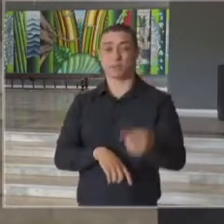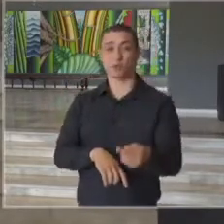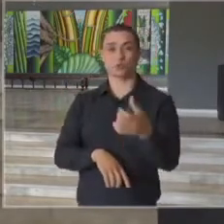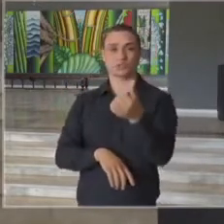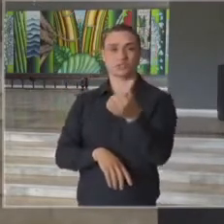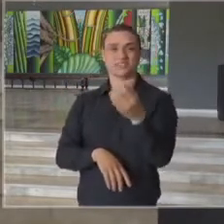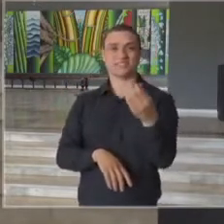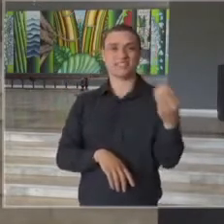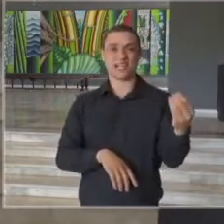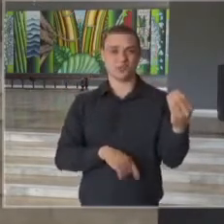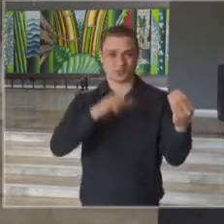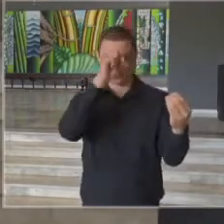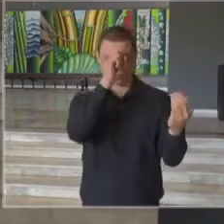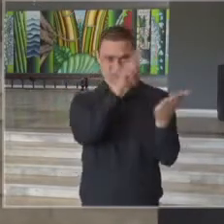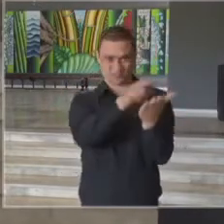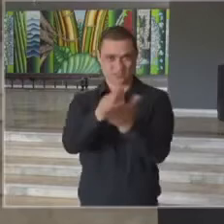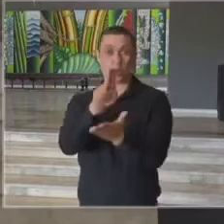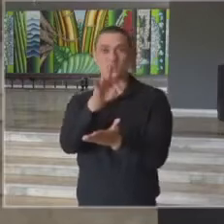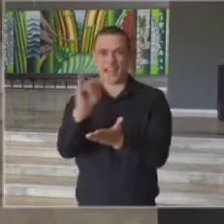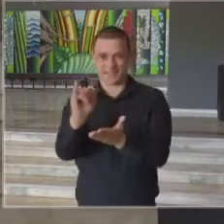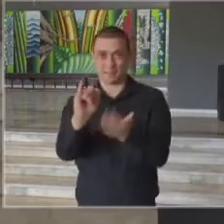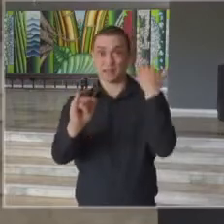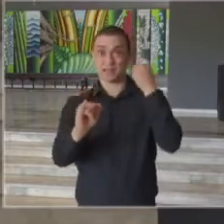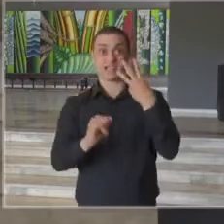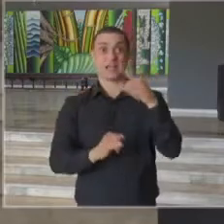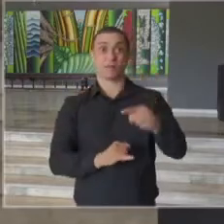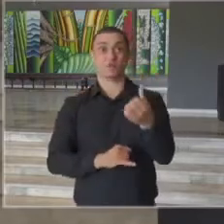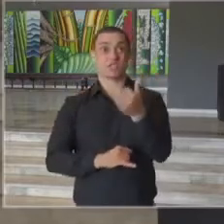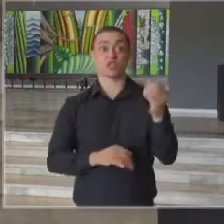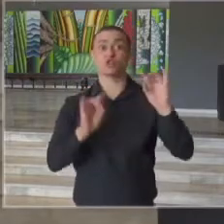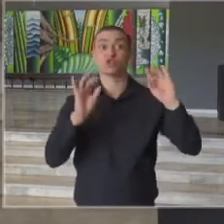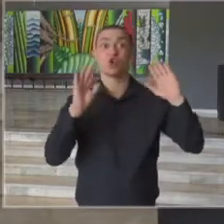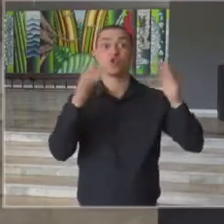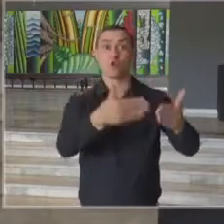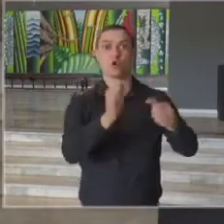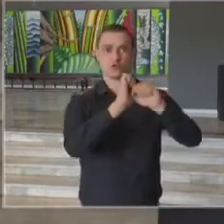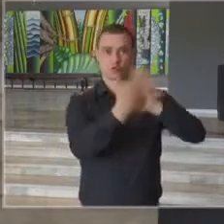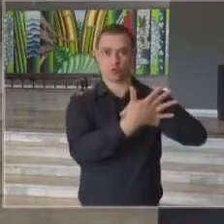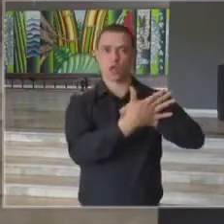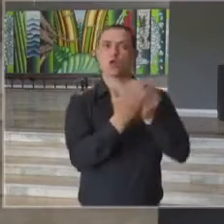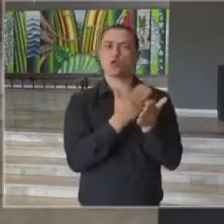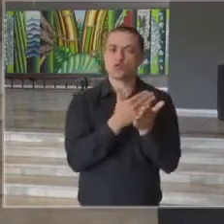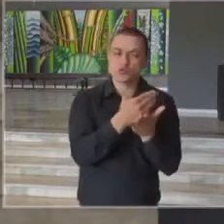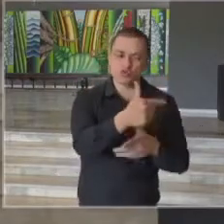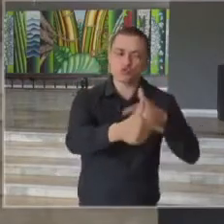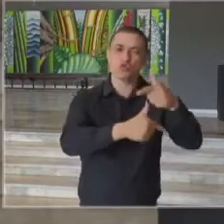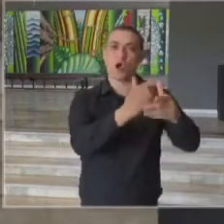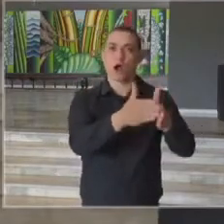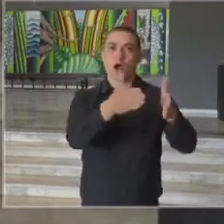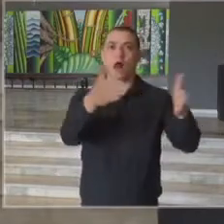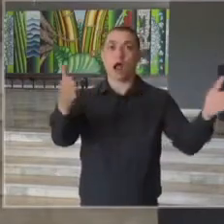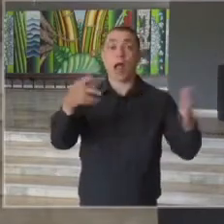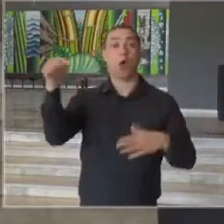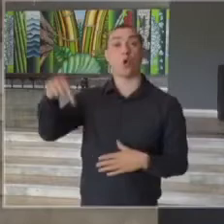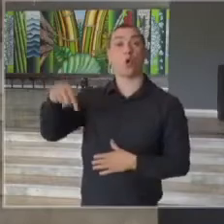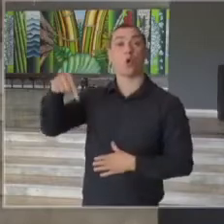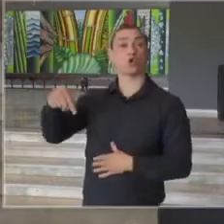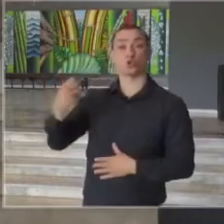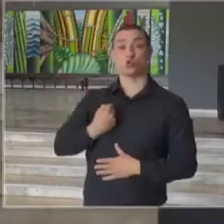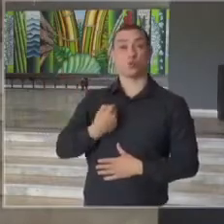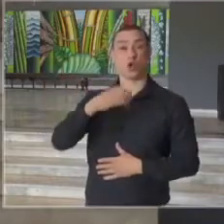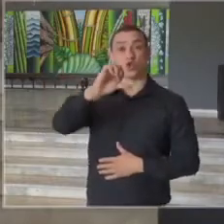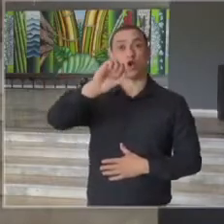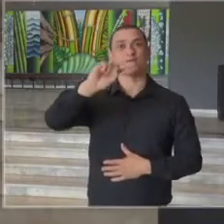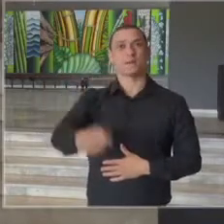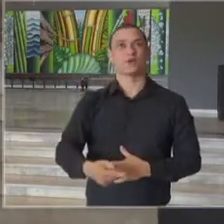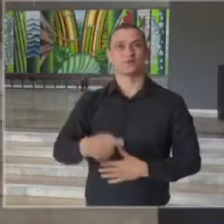leitos disponíveis de UTI COVID, quando nós começamos o trabalho de expansão. Hoje, o número passa de